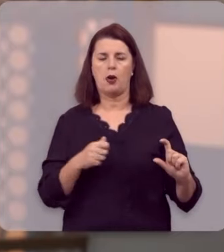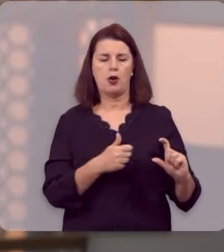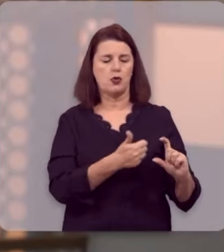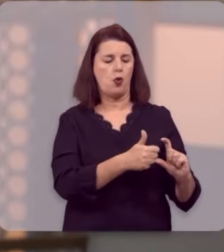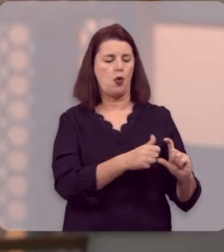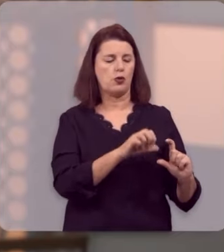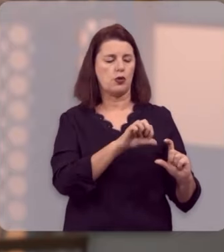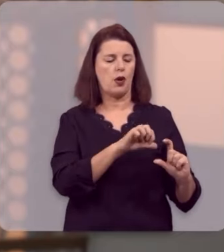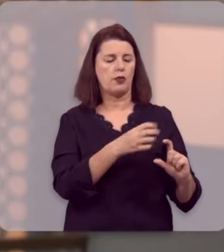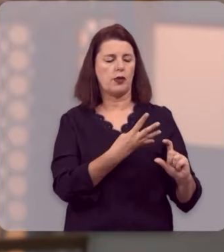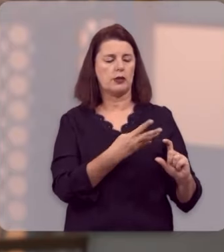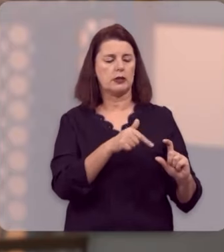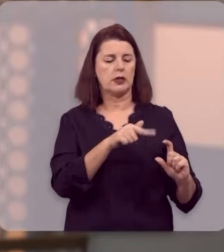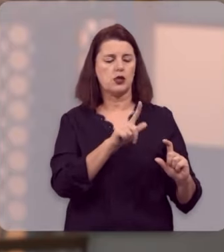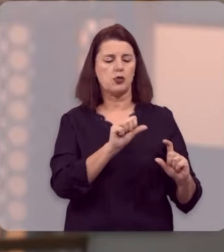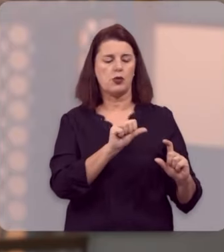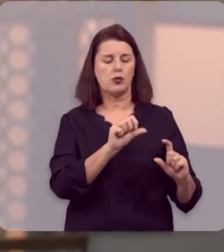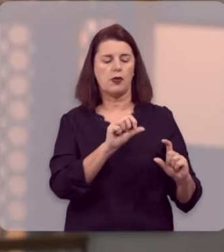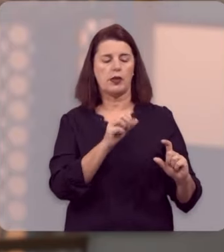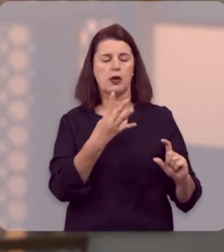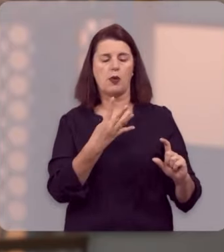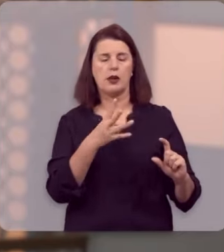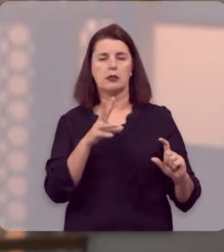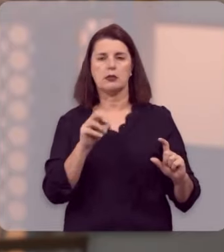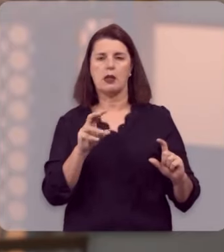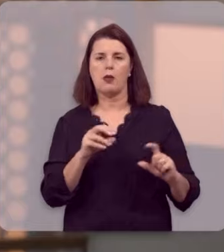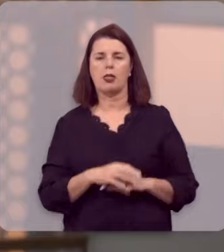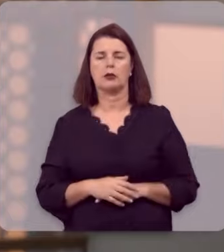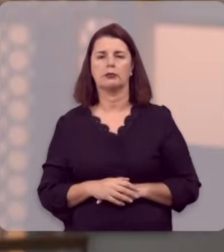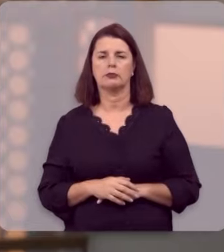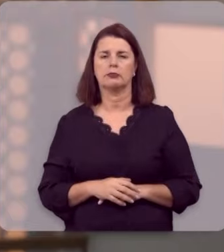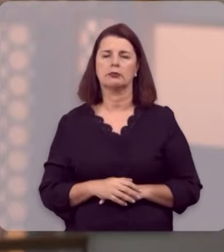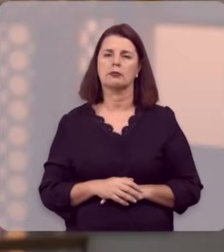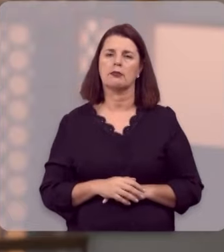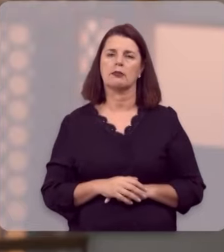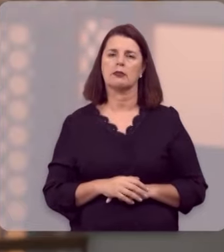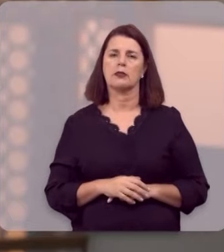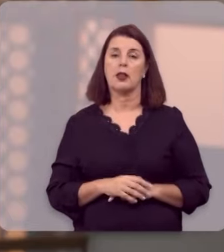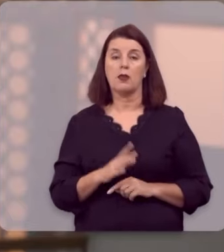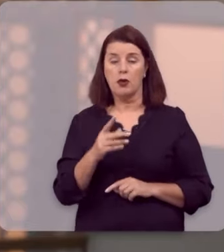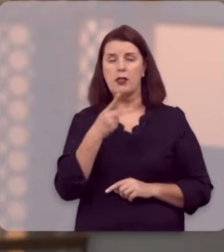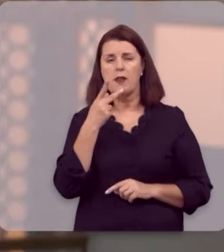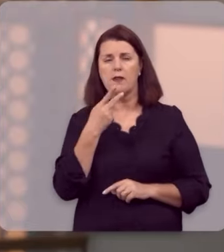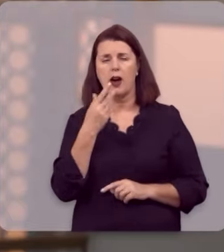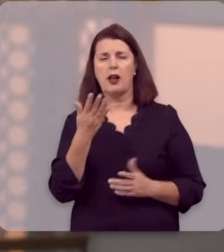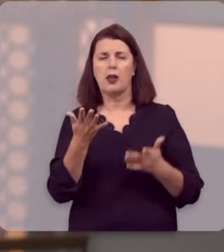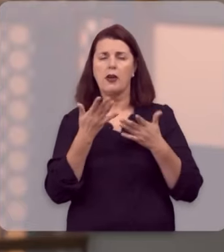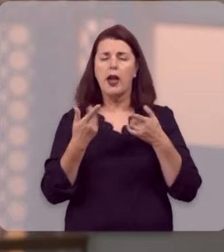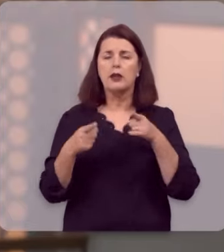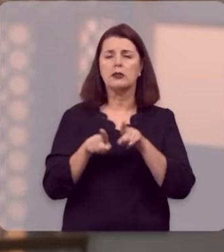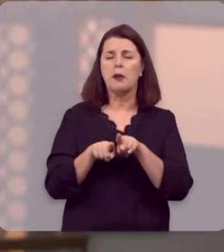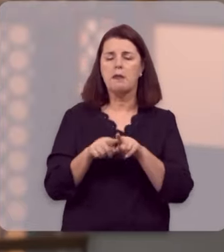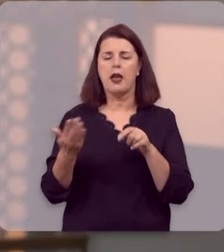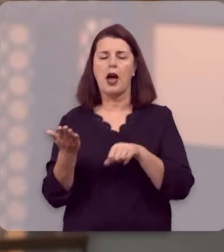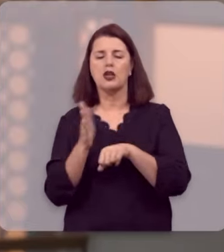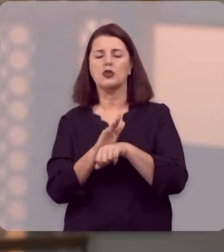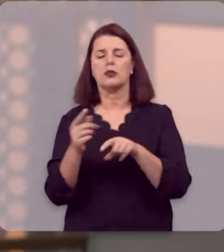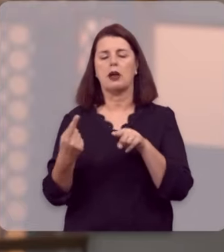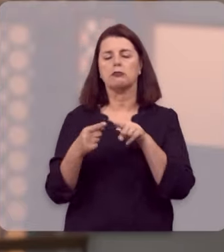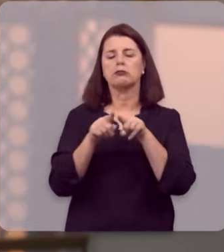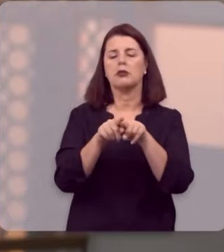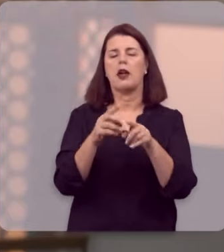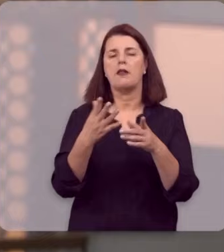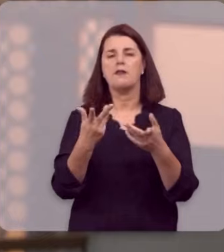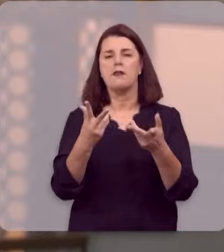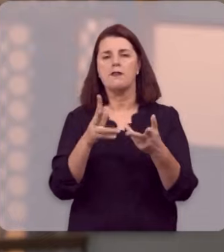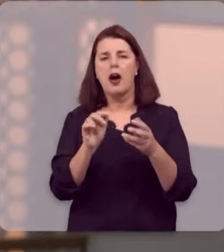diário é 119, 47, 18, 94, 50. E diga que você também quer ser um parceiro em missão. Nós